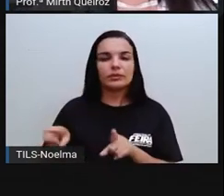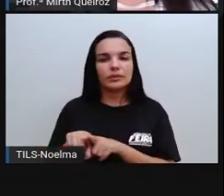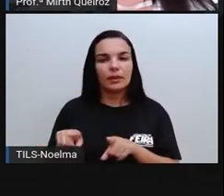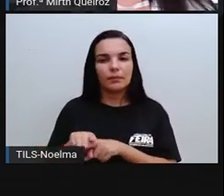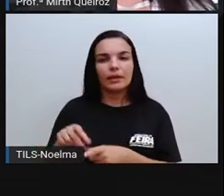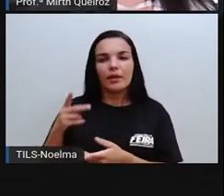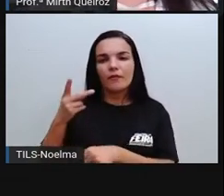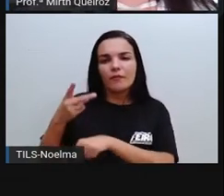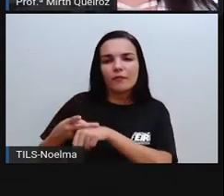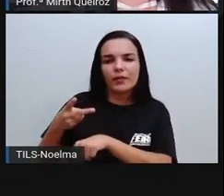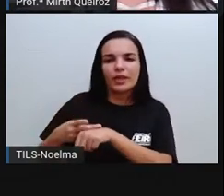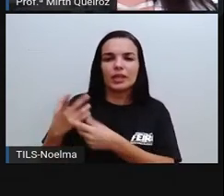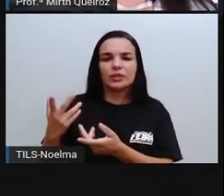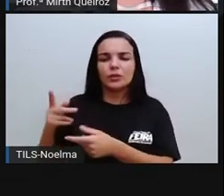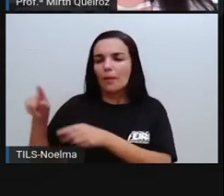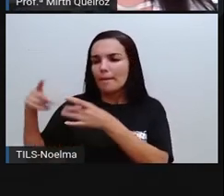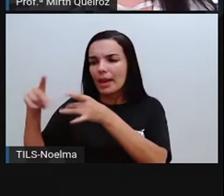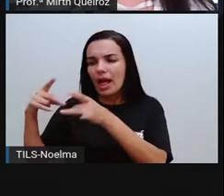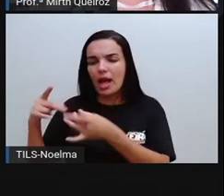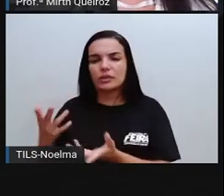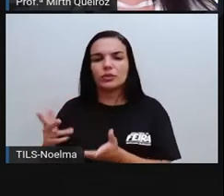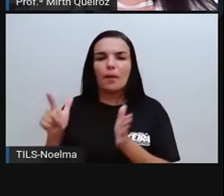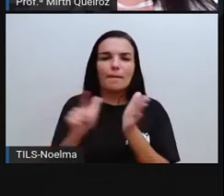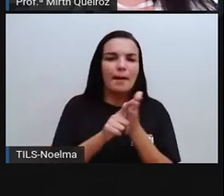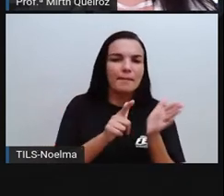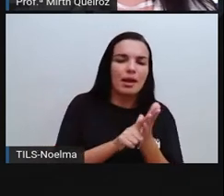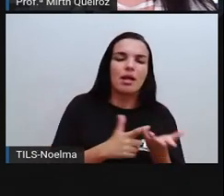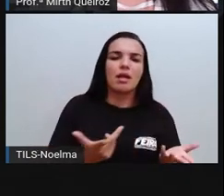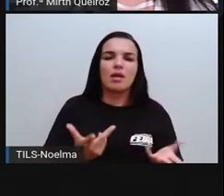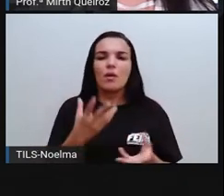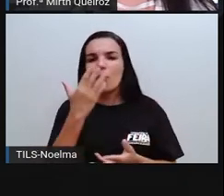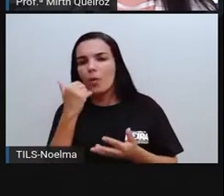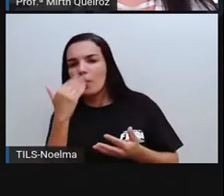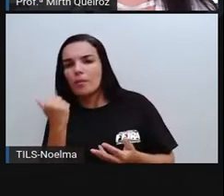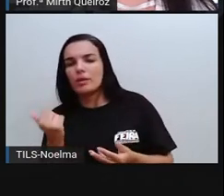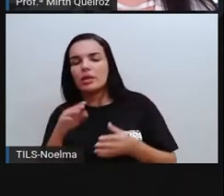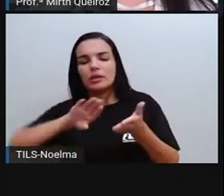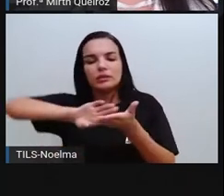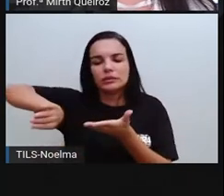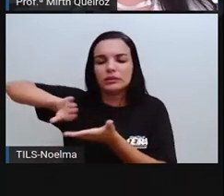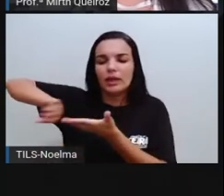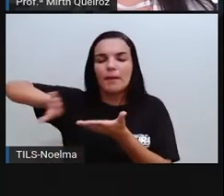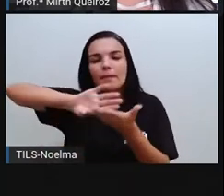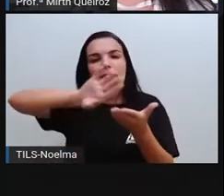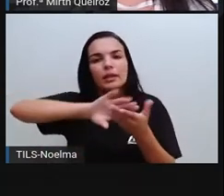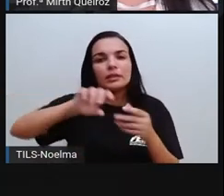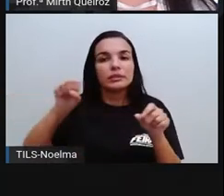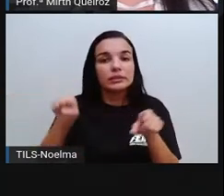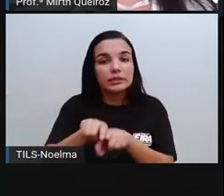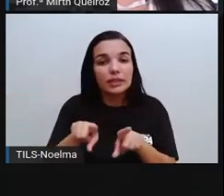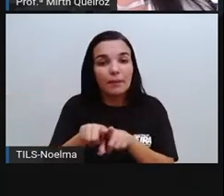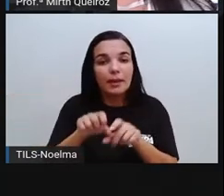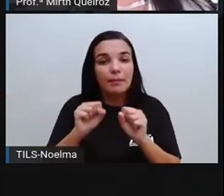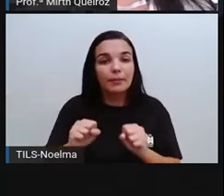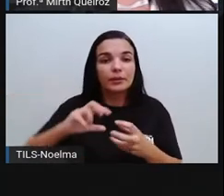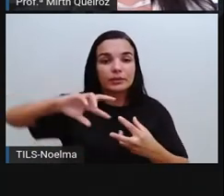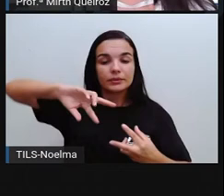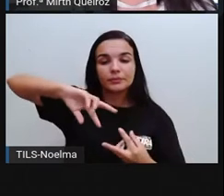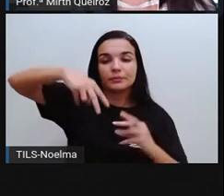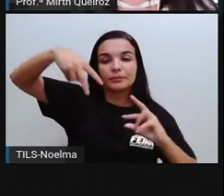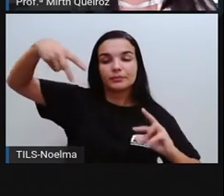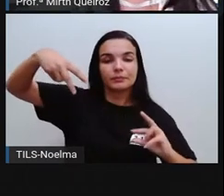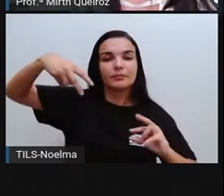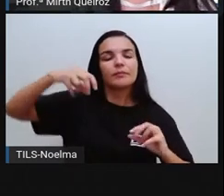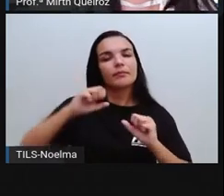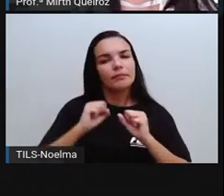o vidro, do plástico, do papel, né? Retirando aqueles materiais que podem ser reciclados. Quem conhecer, caso